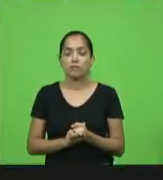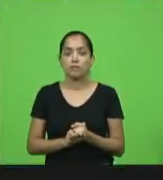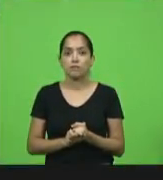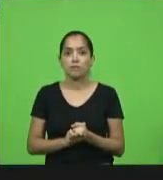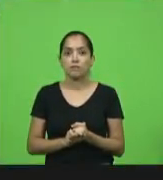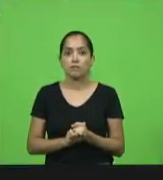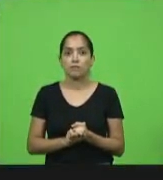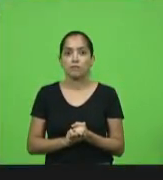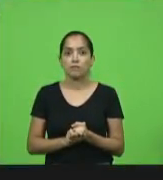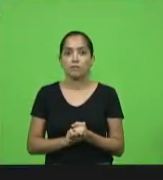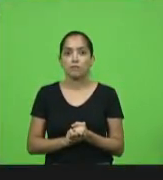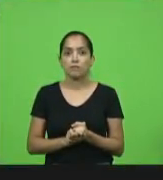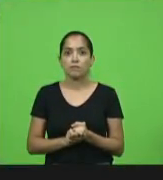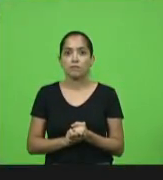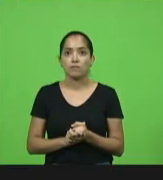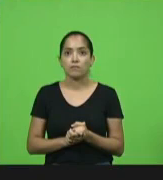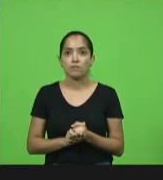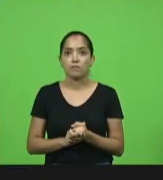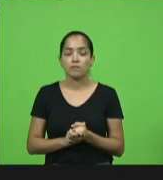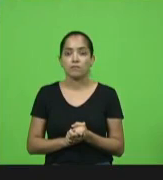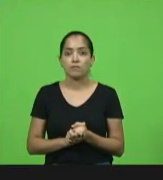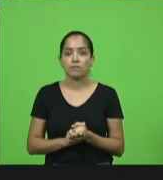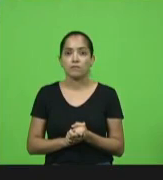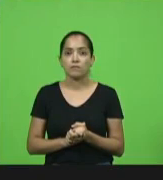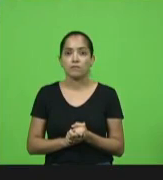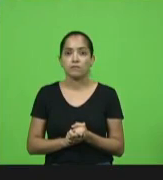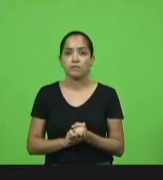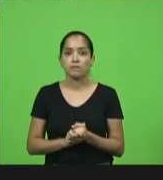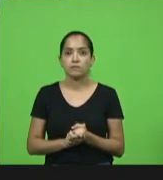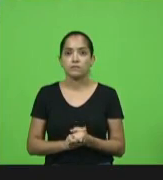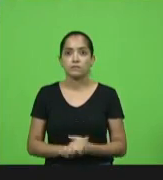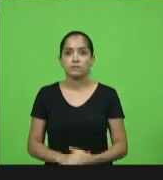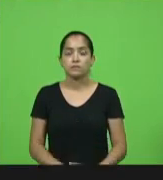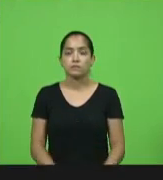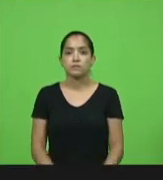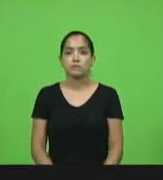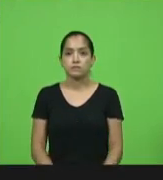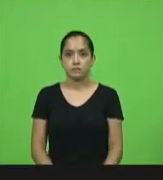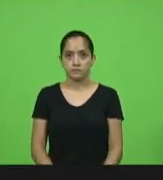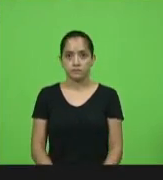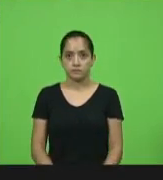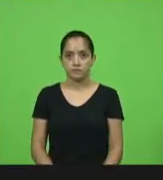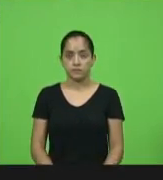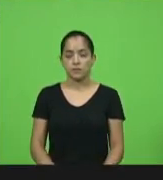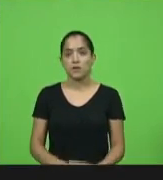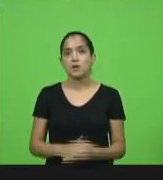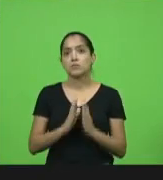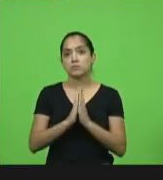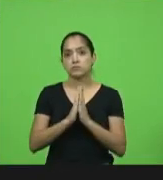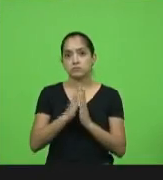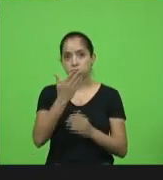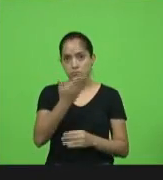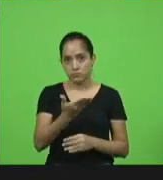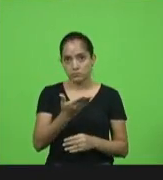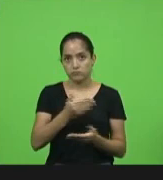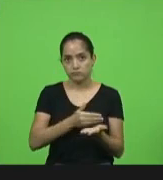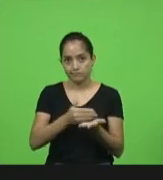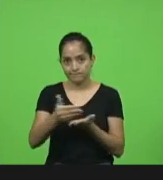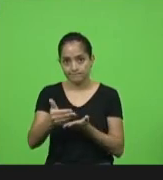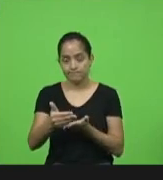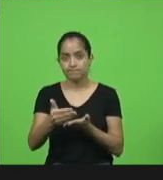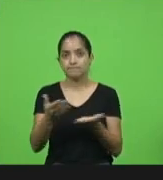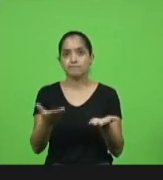Por gentileza, deputada Paulinha. Questão de ordem, senhor presidente. Por gentileza, já damos a sequência aí.